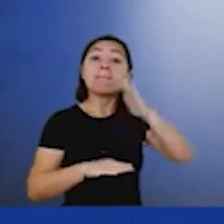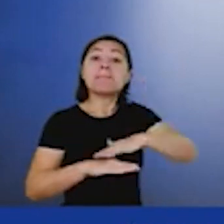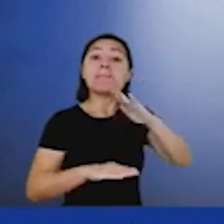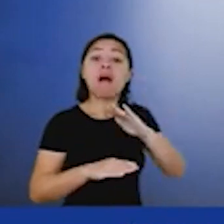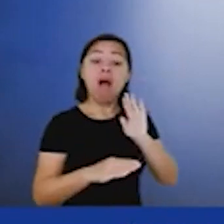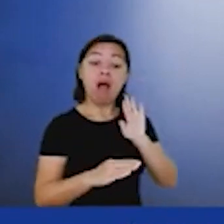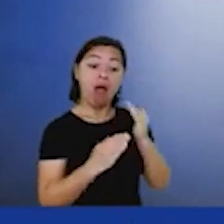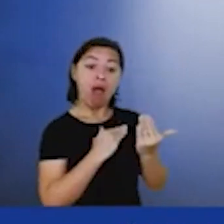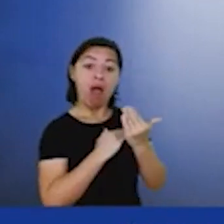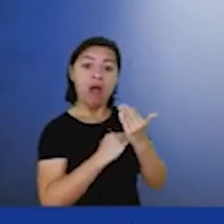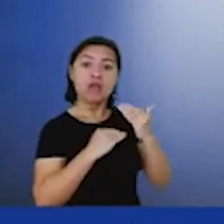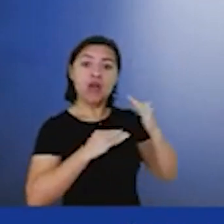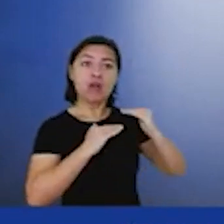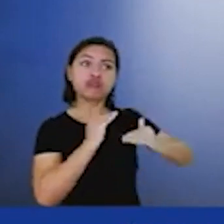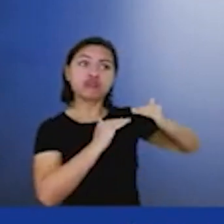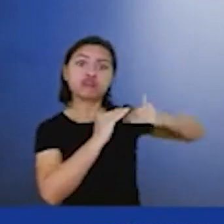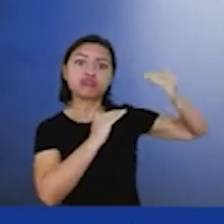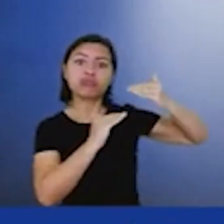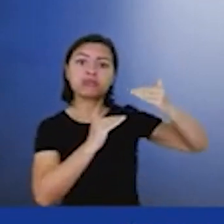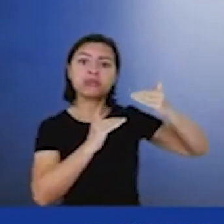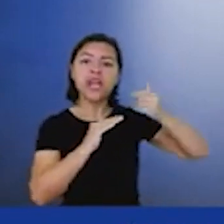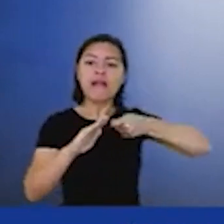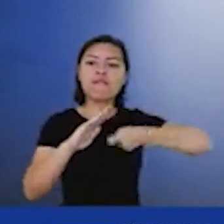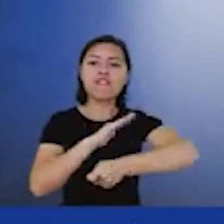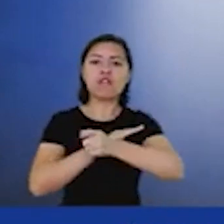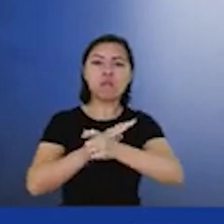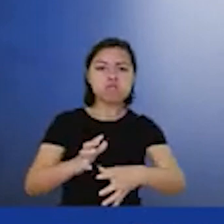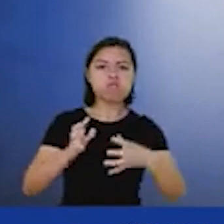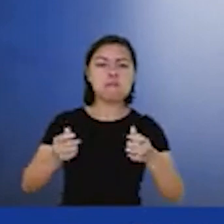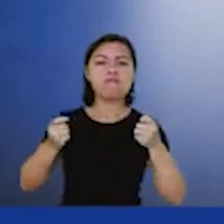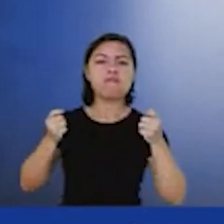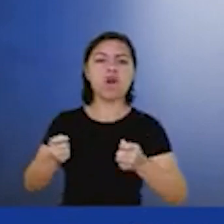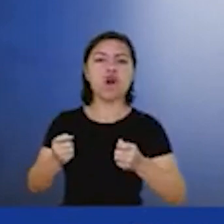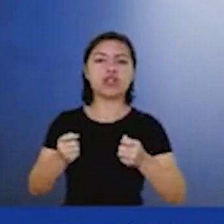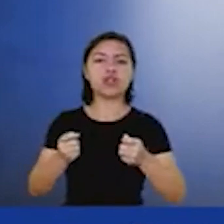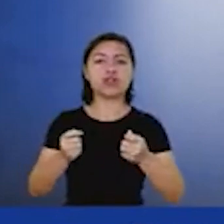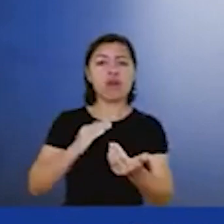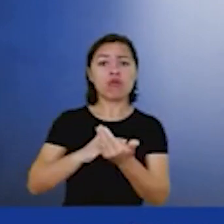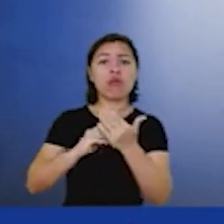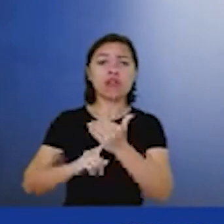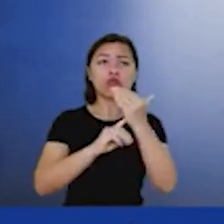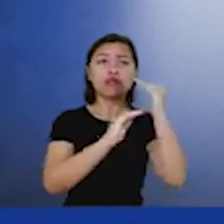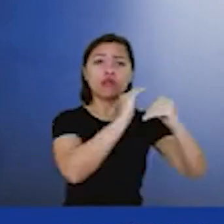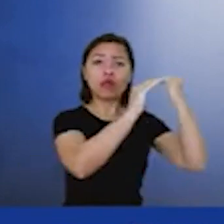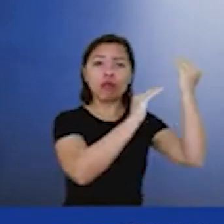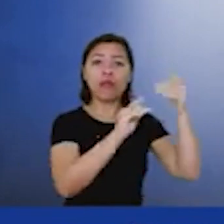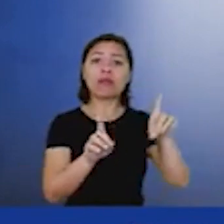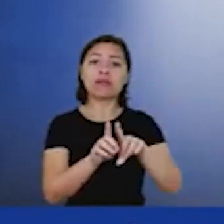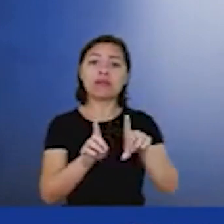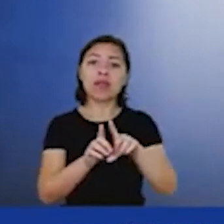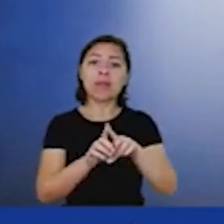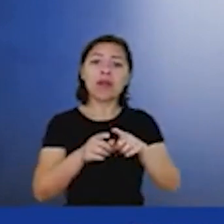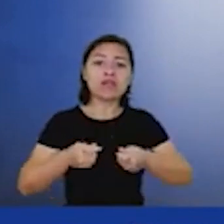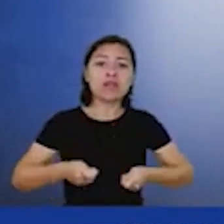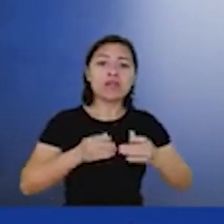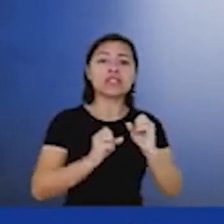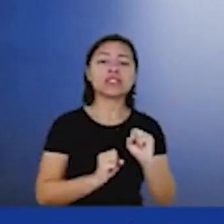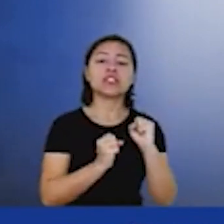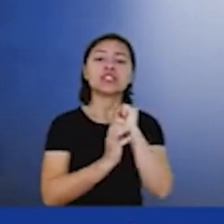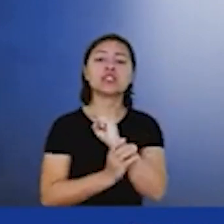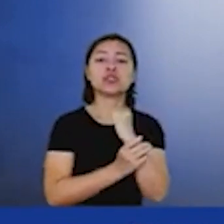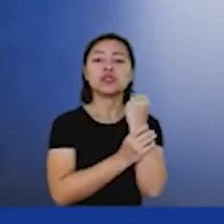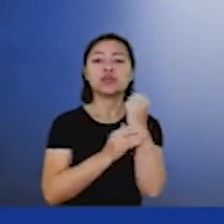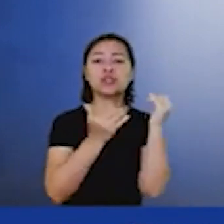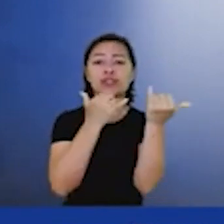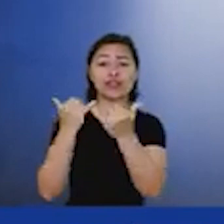investimentos robustos, tanto no desenvolvimento de tecnologias, mas também no desenvolvimento de campos e no formulecimento dessa segurança energética que a gente